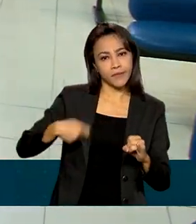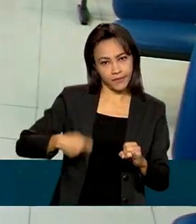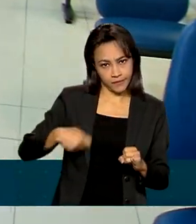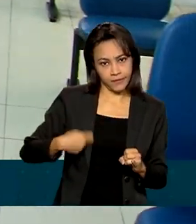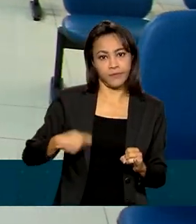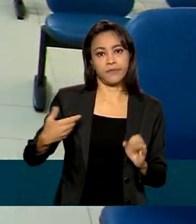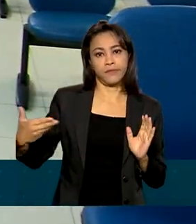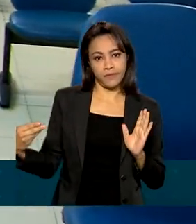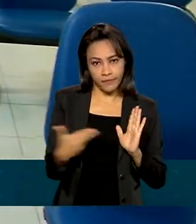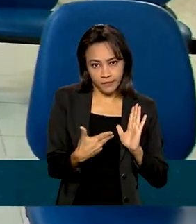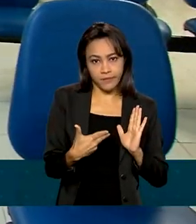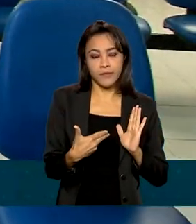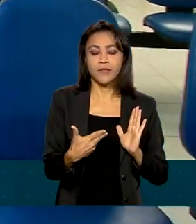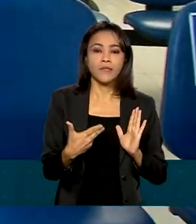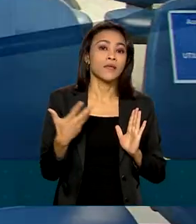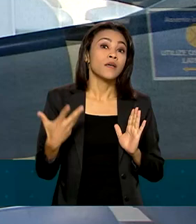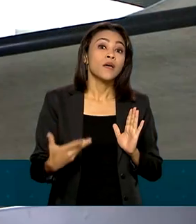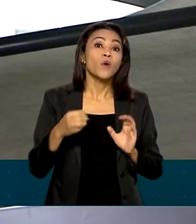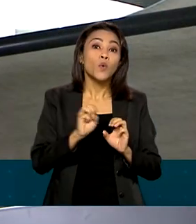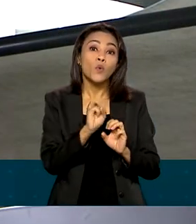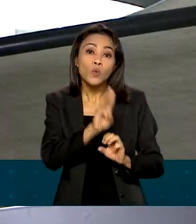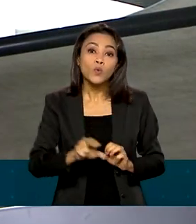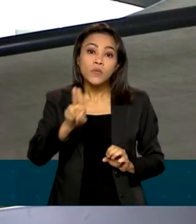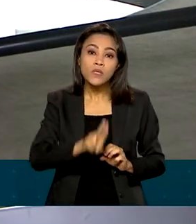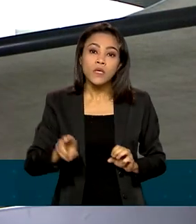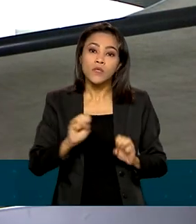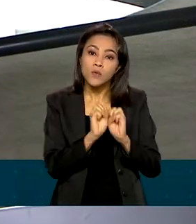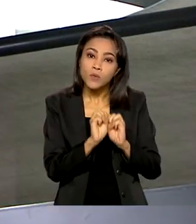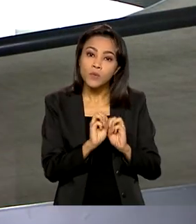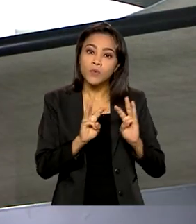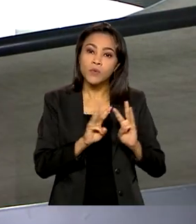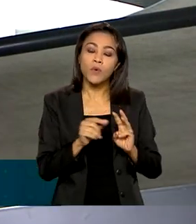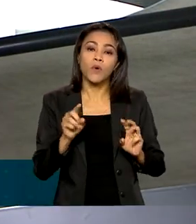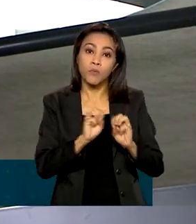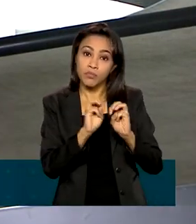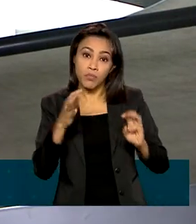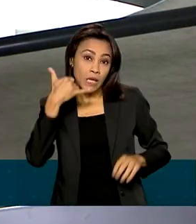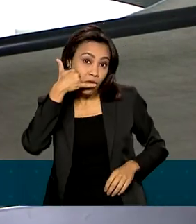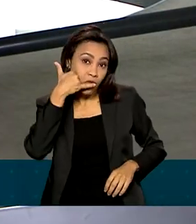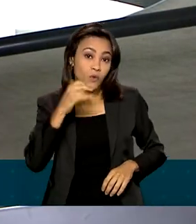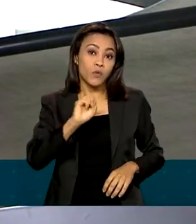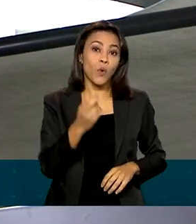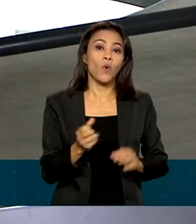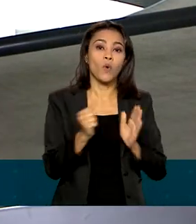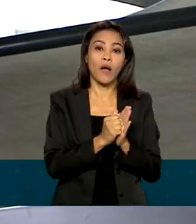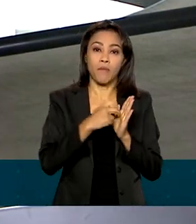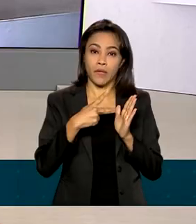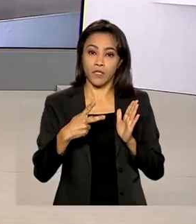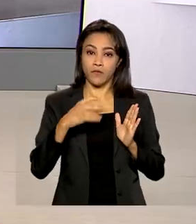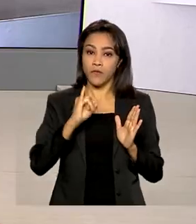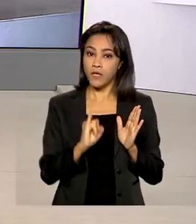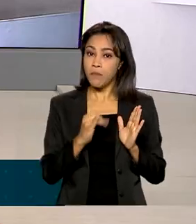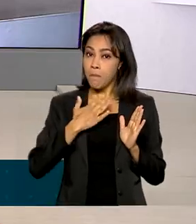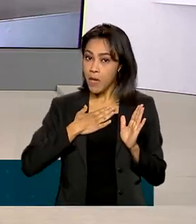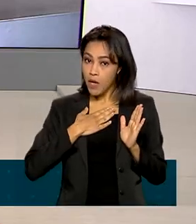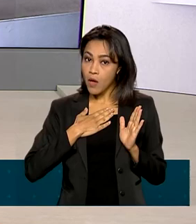agendamento prévio deve ser feito pelo aplicativo Meu INSS ou pelo telefone 135. Mara?